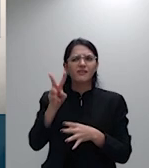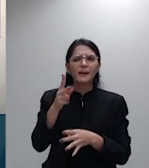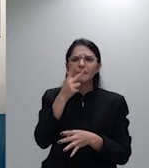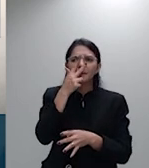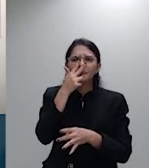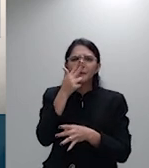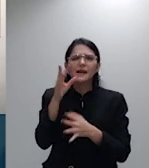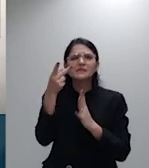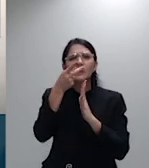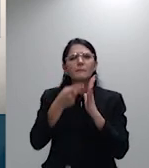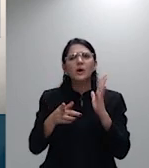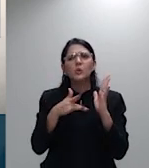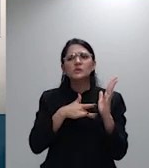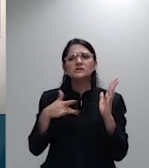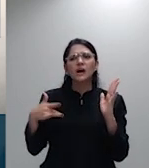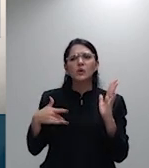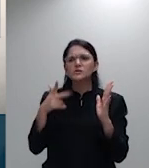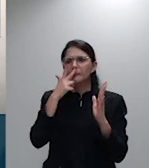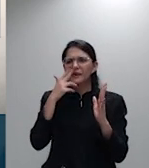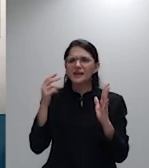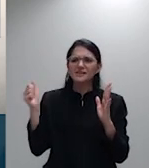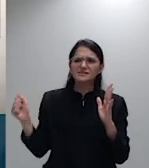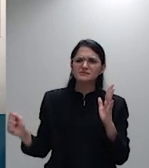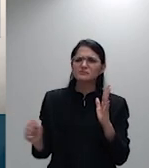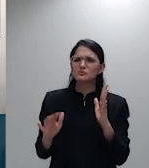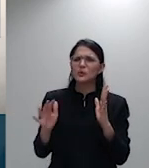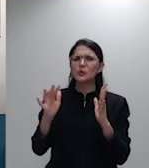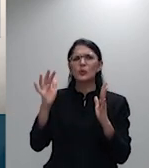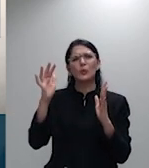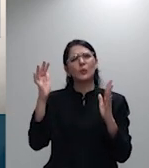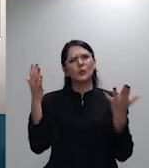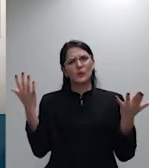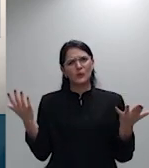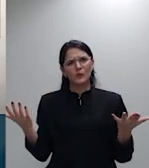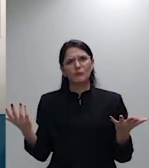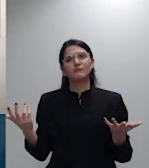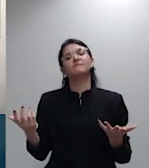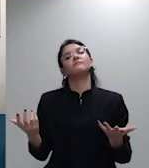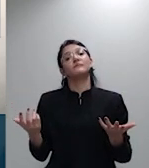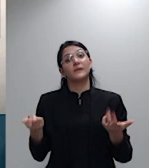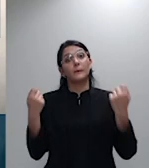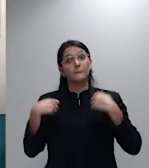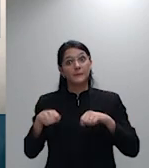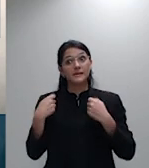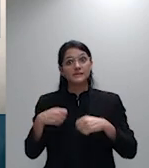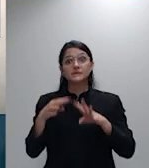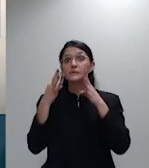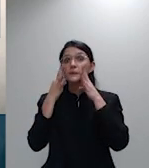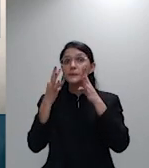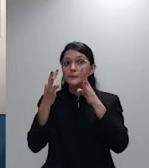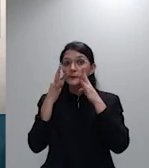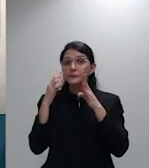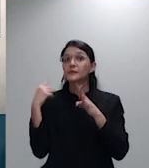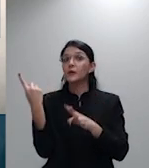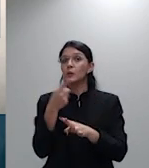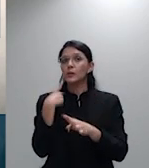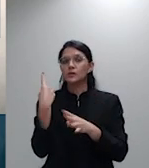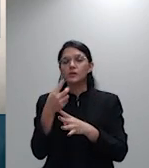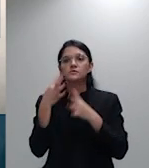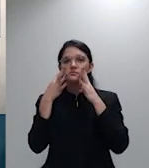façam uma verificação se temos nós demandas coletivas tramitando para que possamos